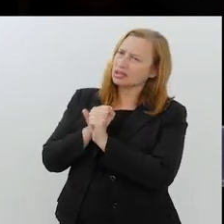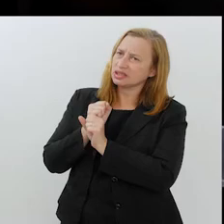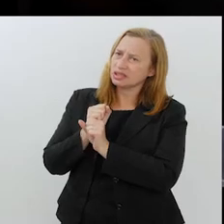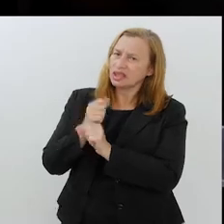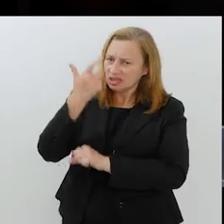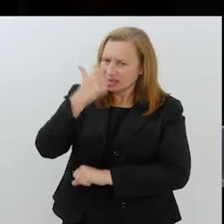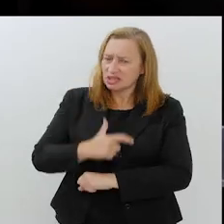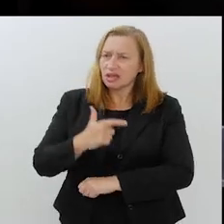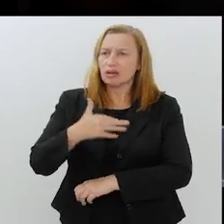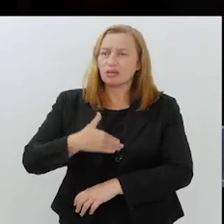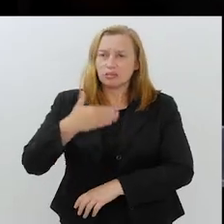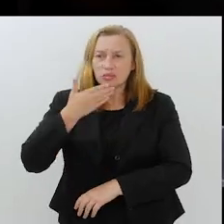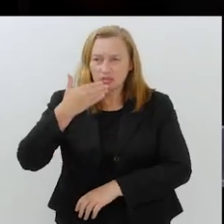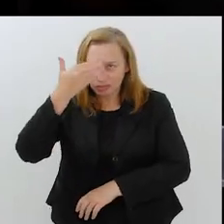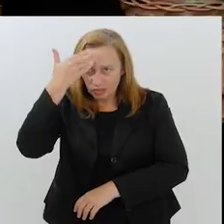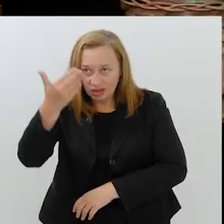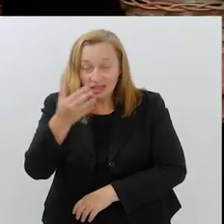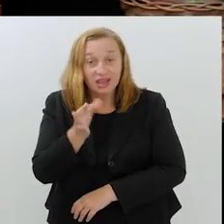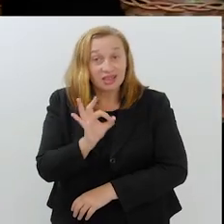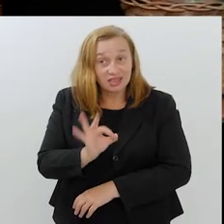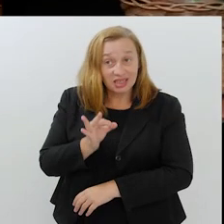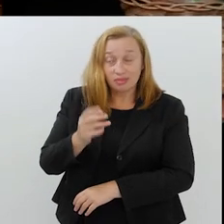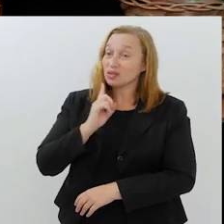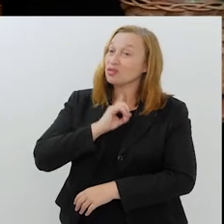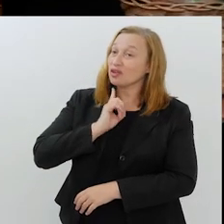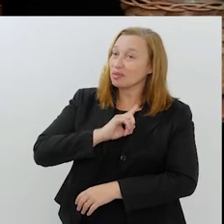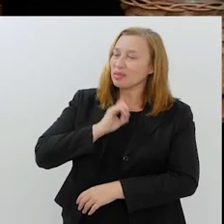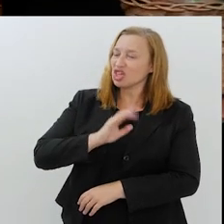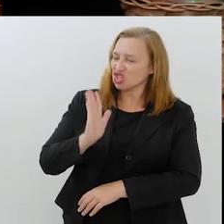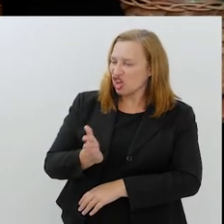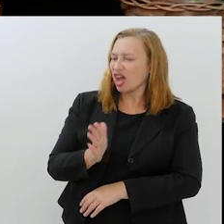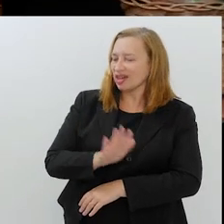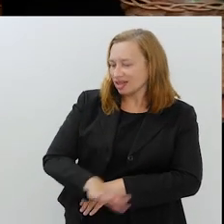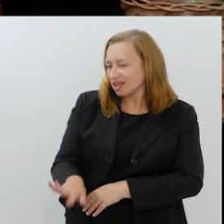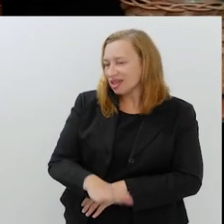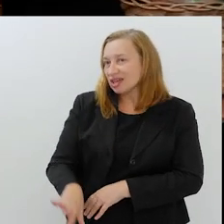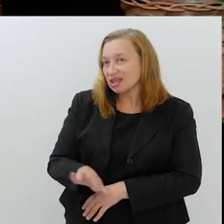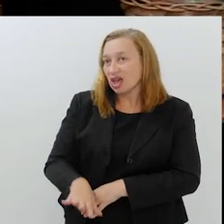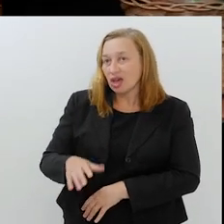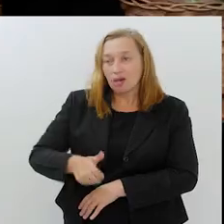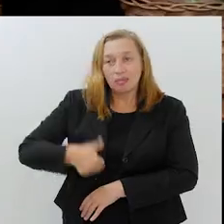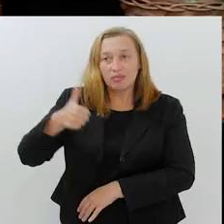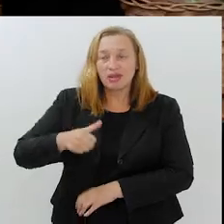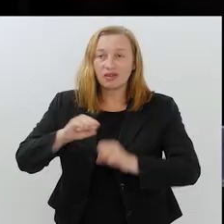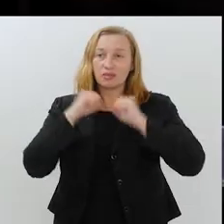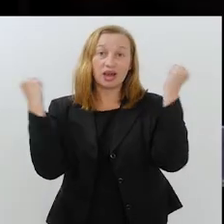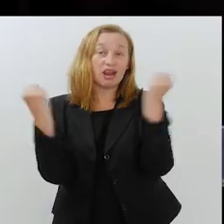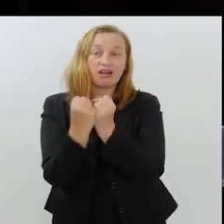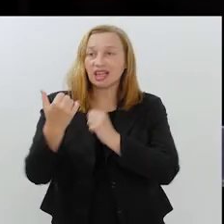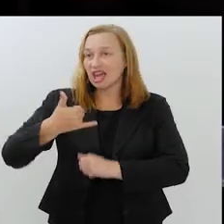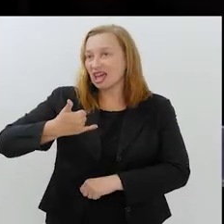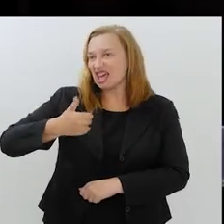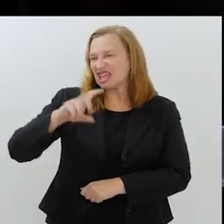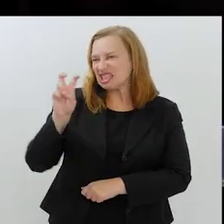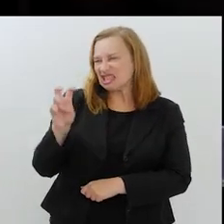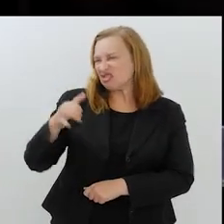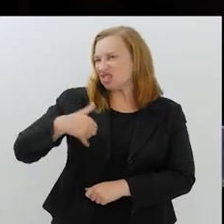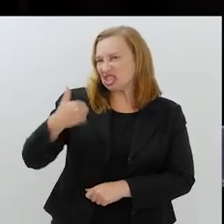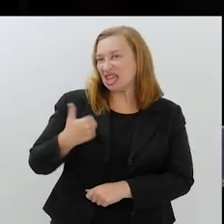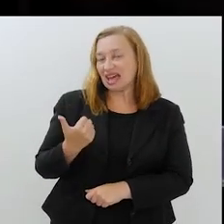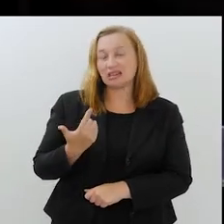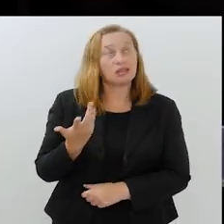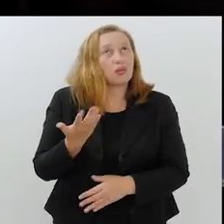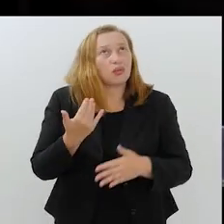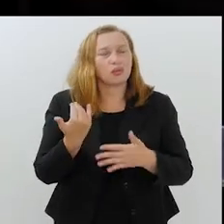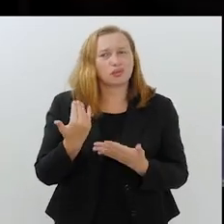antes de ser muçulmano, obviamente, eu sou flamenguista desde criança, então, a primeira vez no Maracanã foi com cinco anos, então, eu já estou